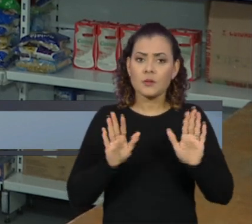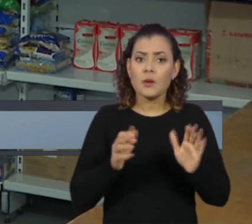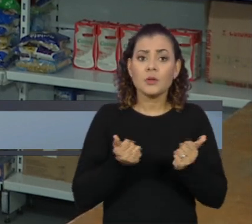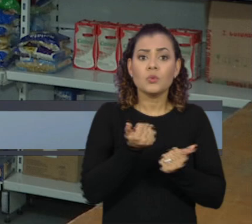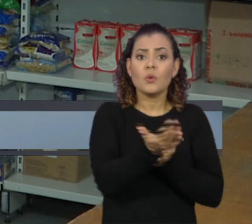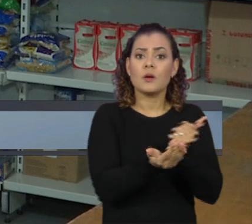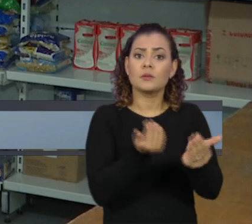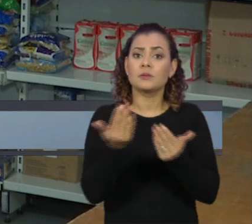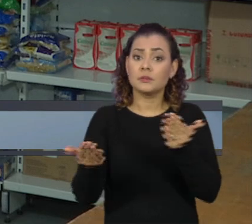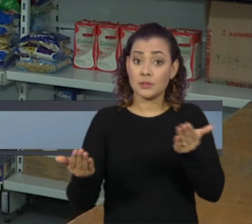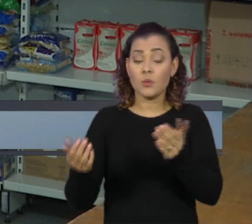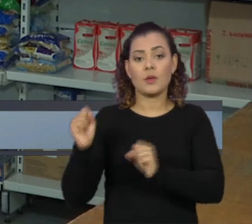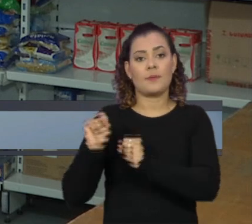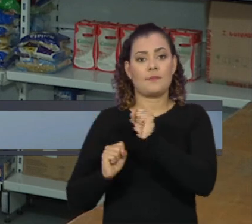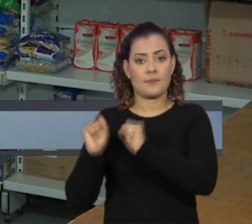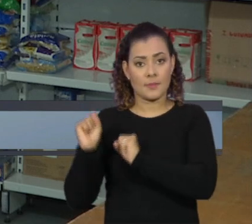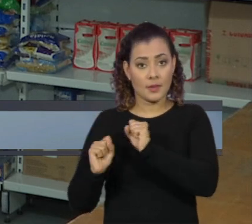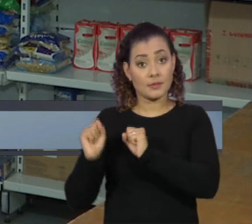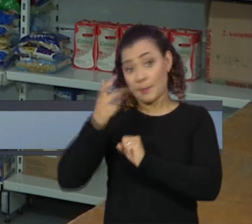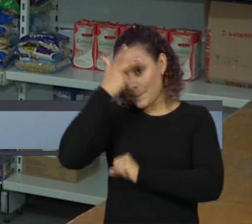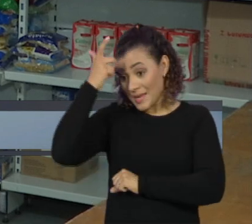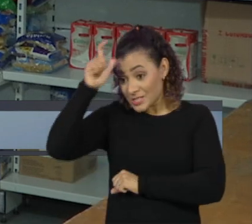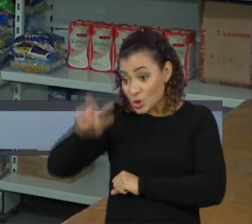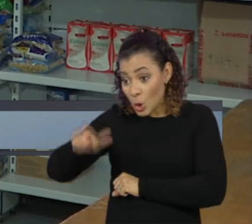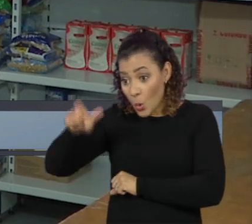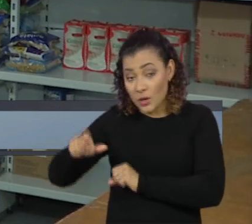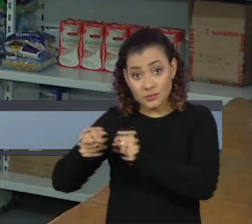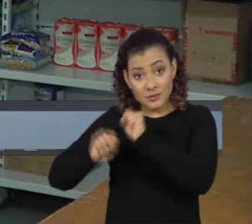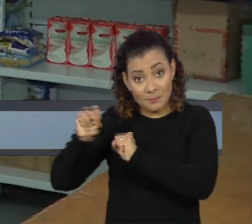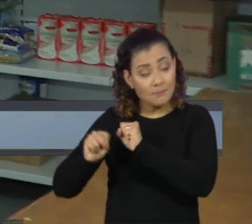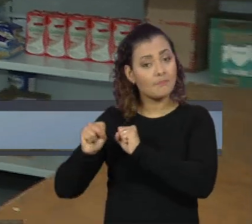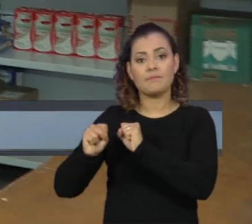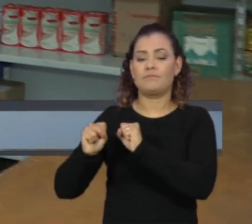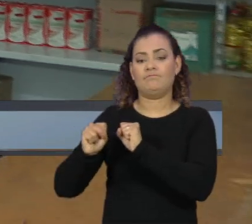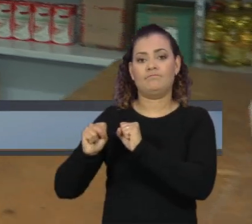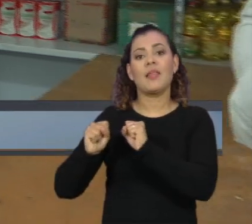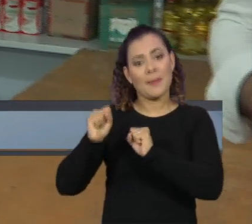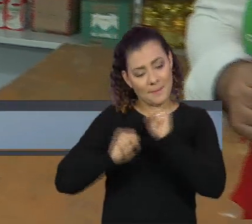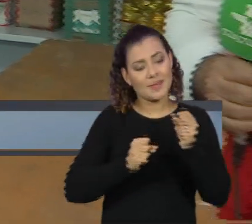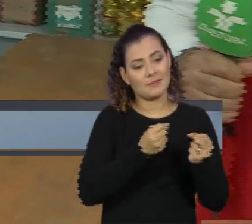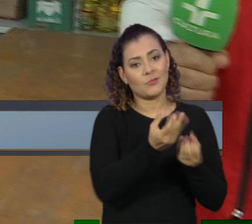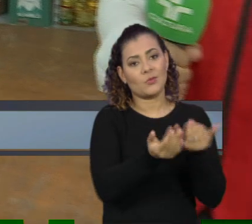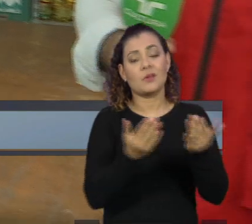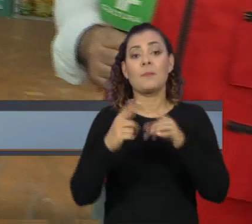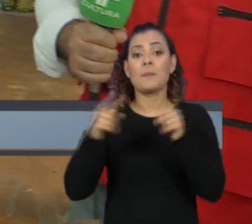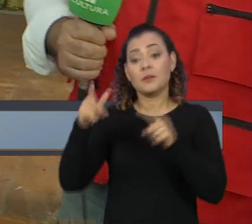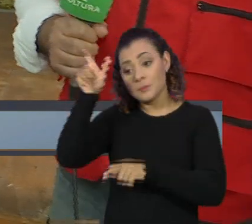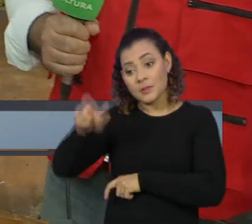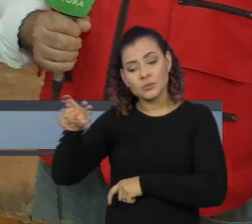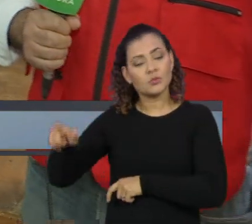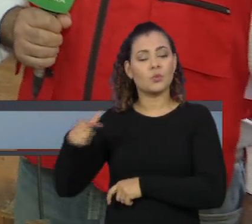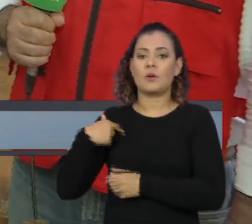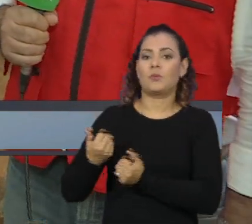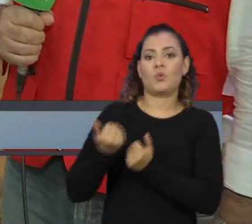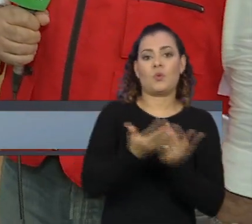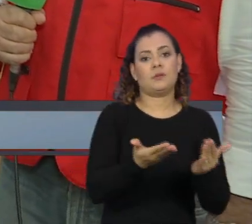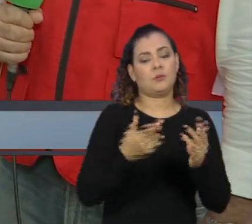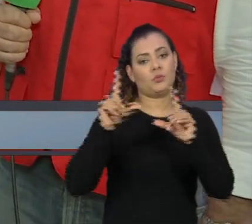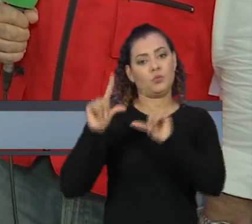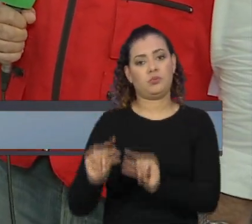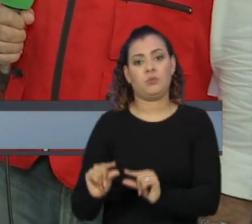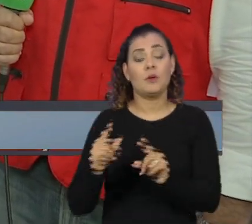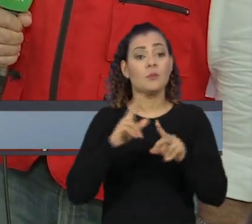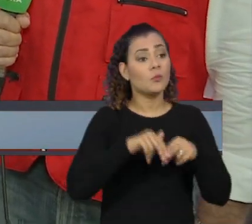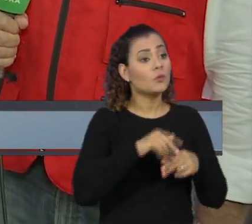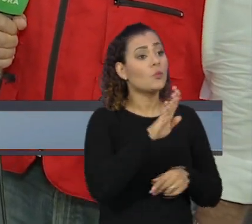doações de pessoas físicas tiveram uma queda drástica. Eu vou conversar agora com o Bruno Semino, que é diretor executivo da Cruz Vermelha em